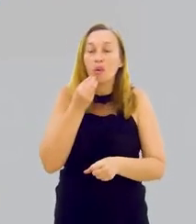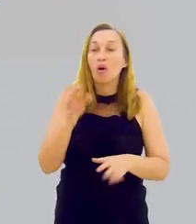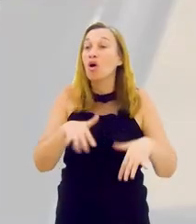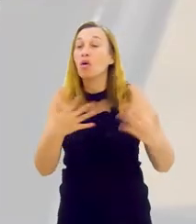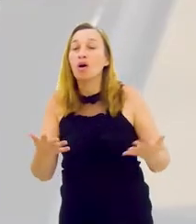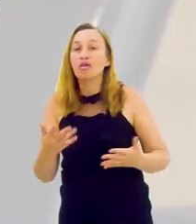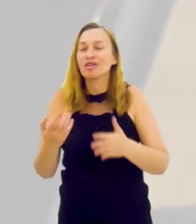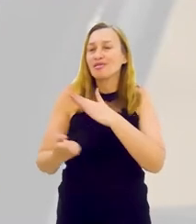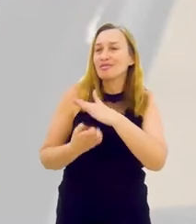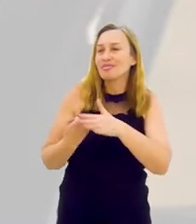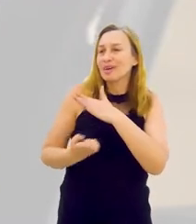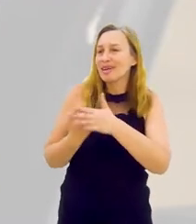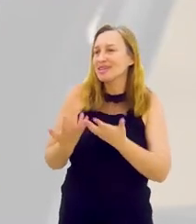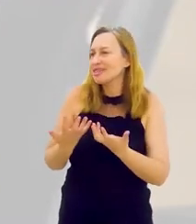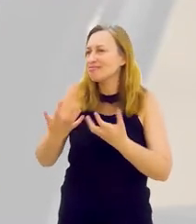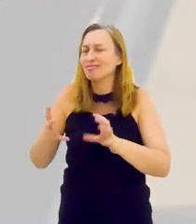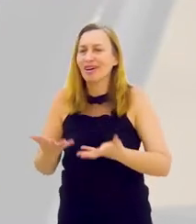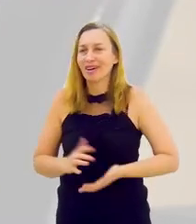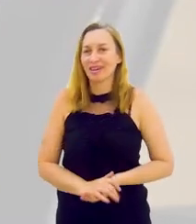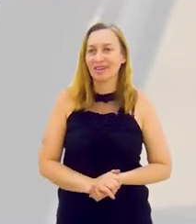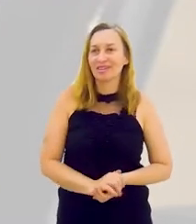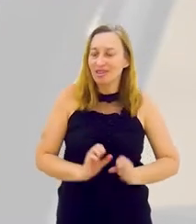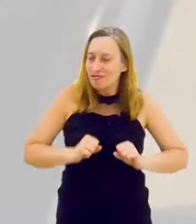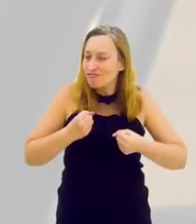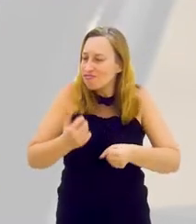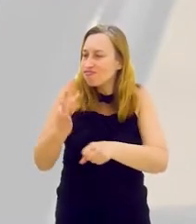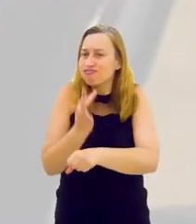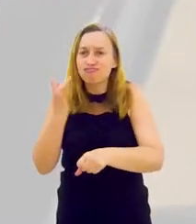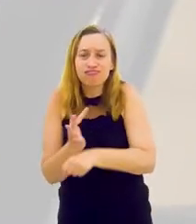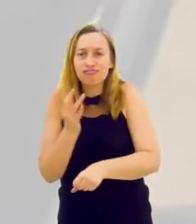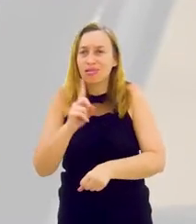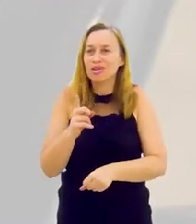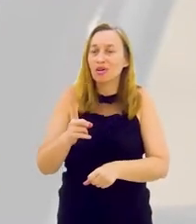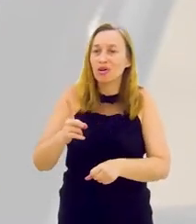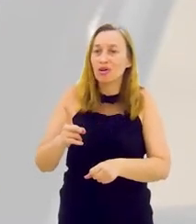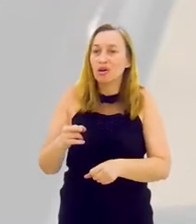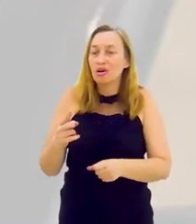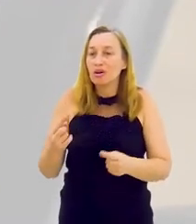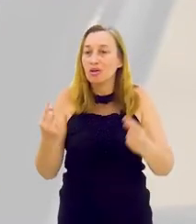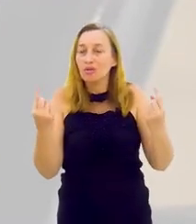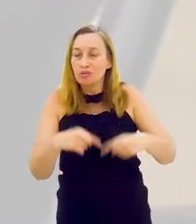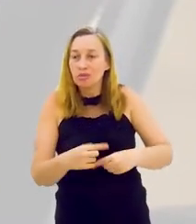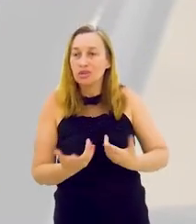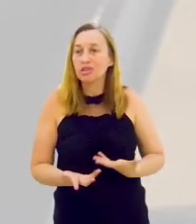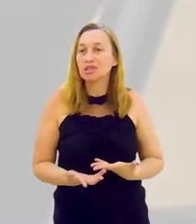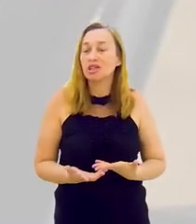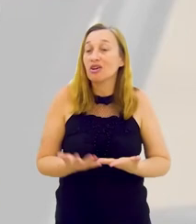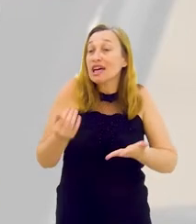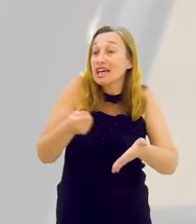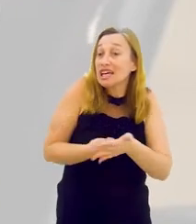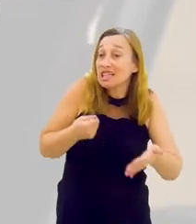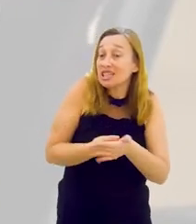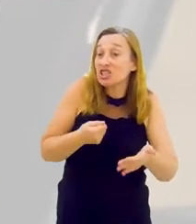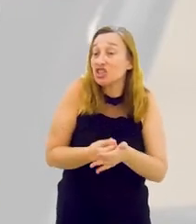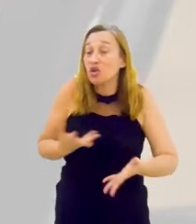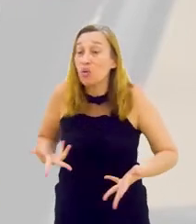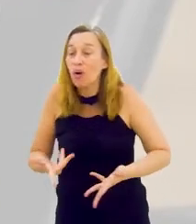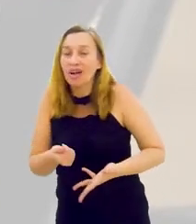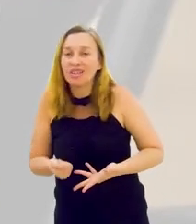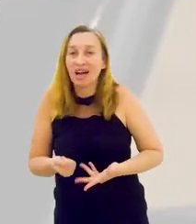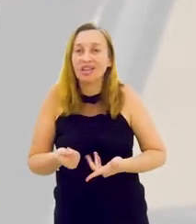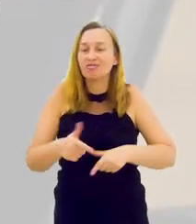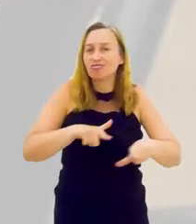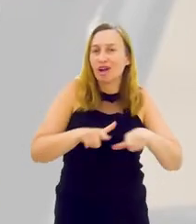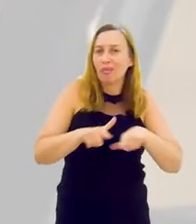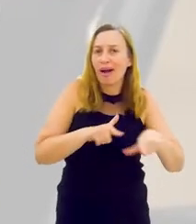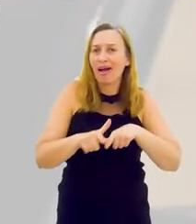iniciativa, buscar oportunidade. Qual é a empresa que não quer isso, Geisa? Ser persistente, não desistir, correr riscos calculados,